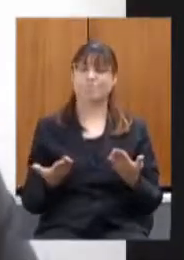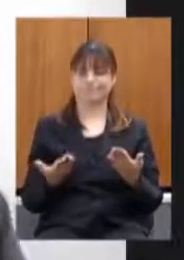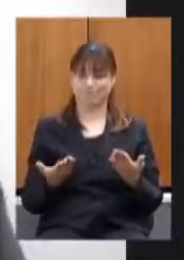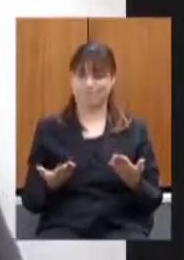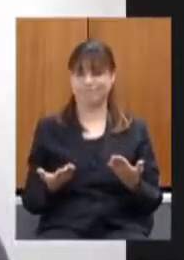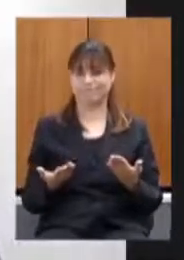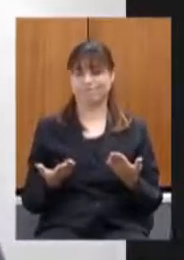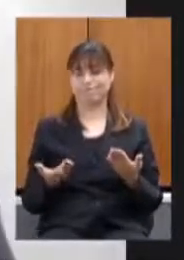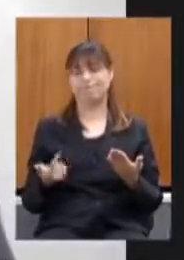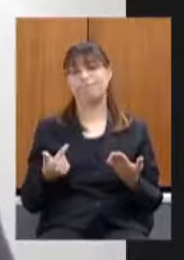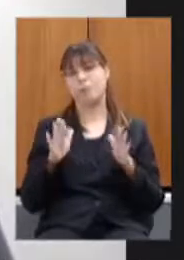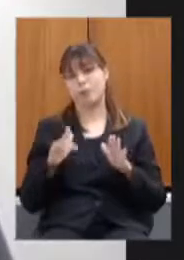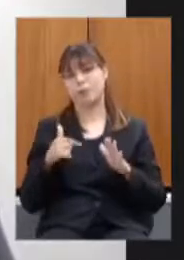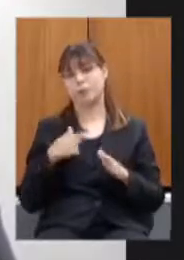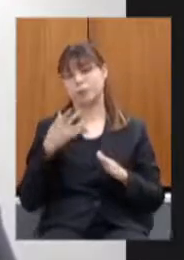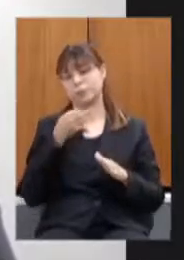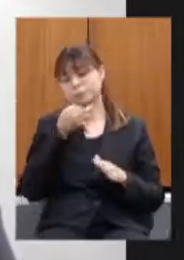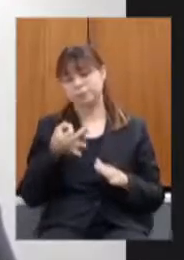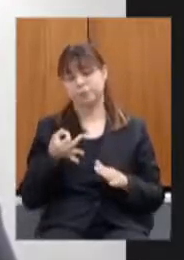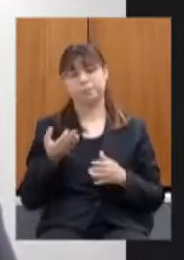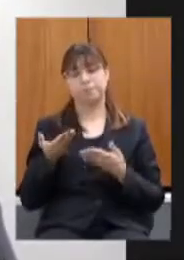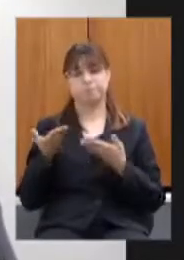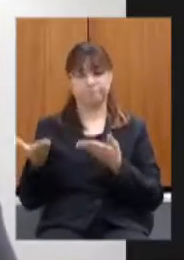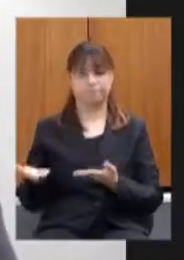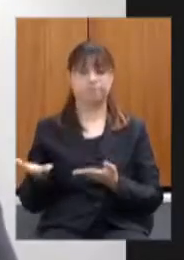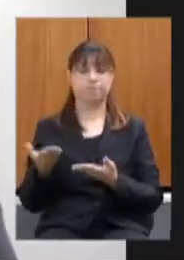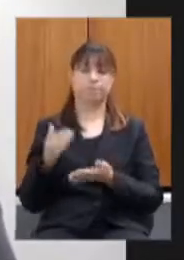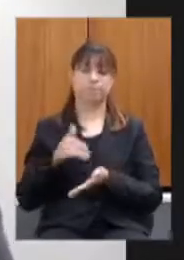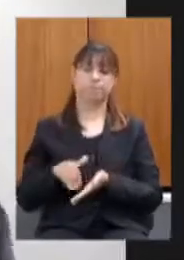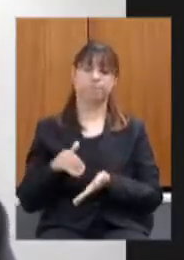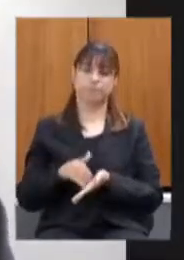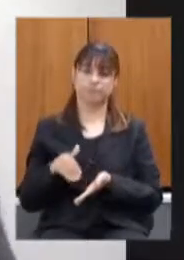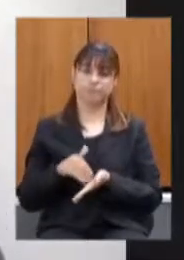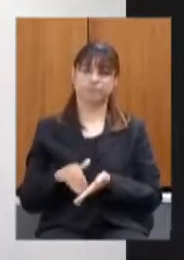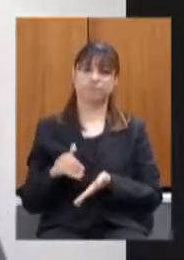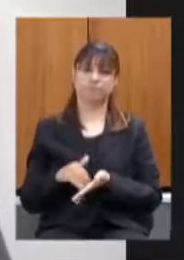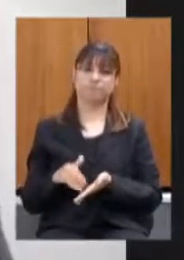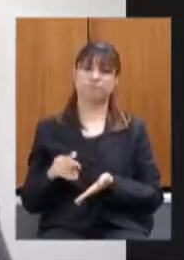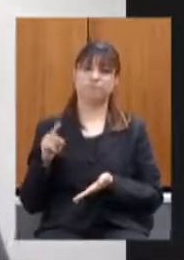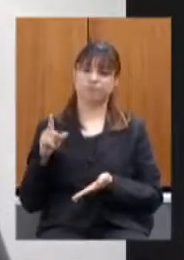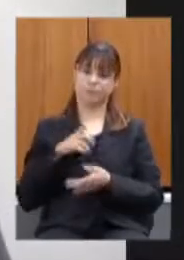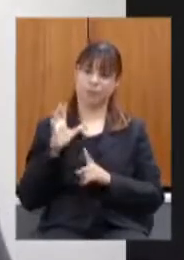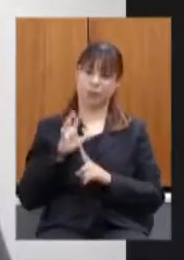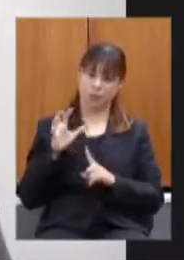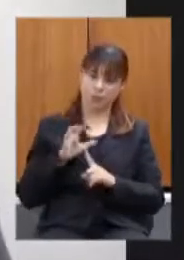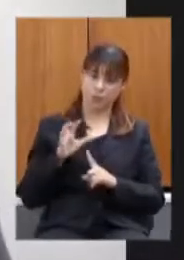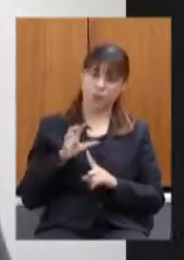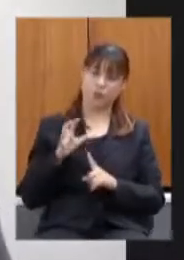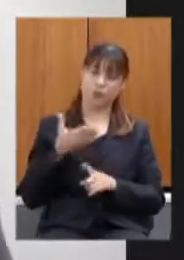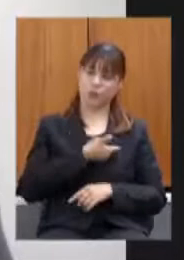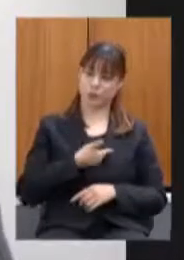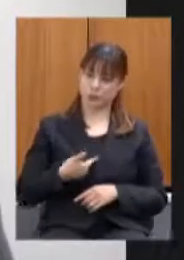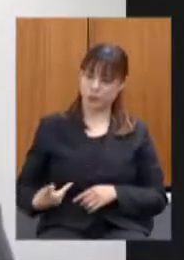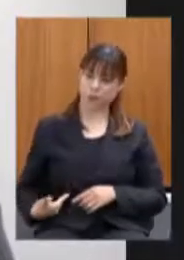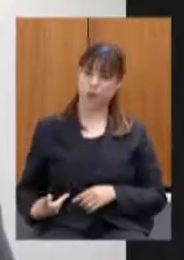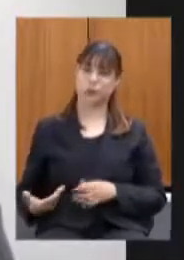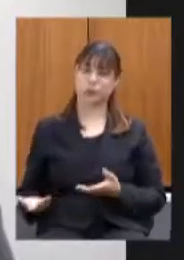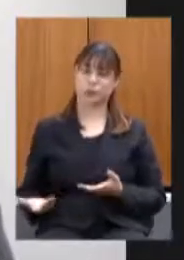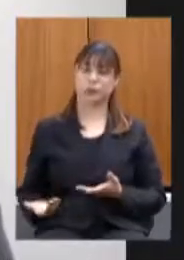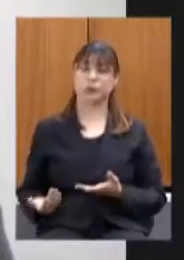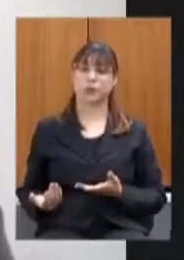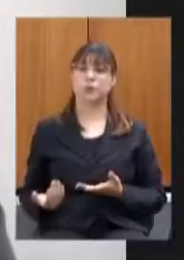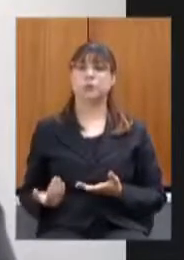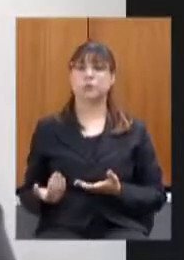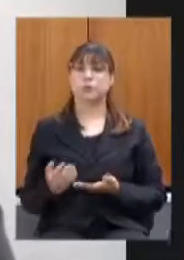deixo aí a minha sugestão para o secretário que é muito influente dentro do governo para que a gente